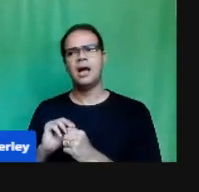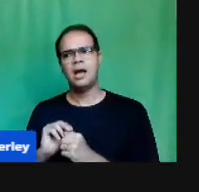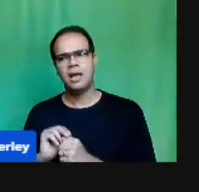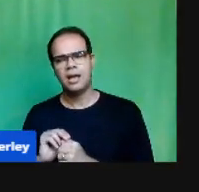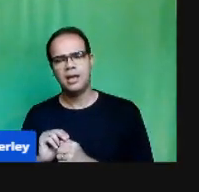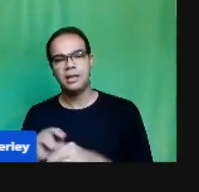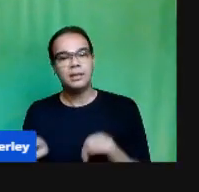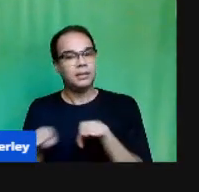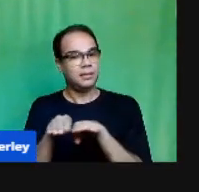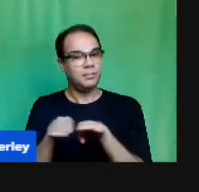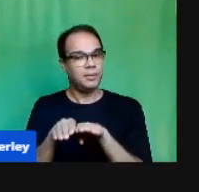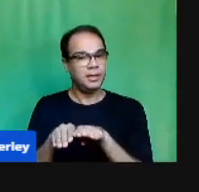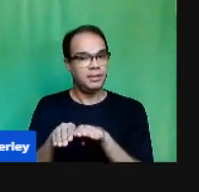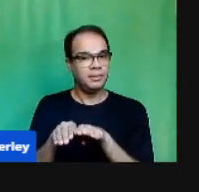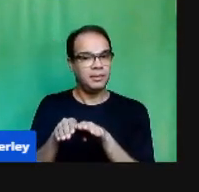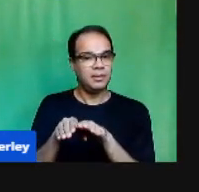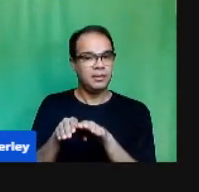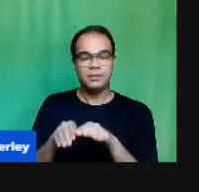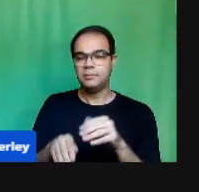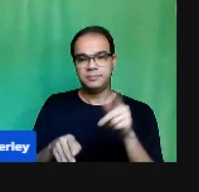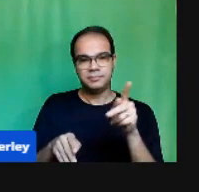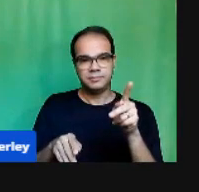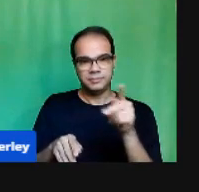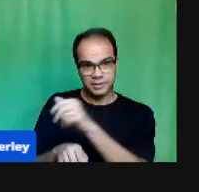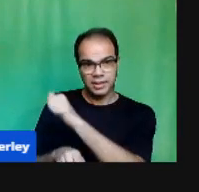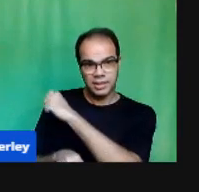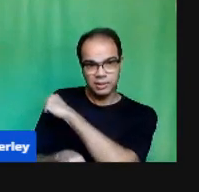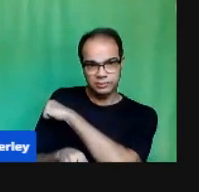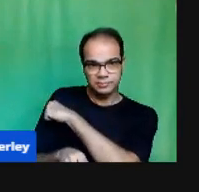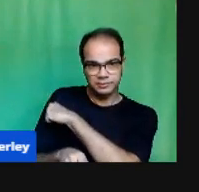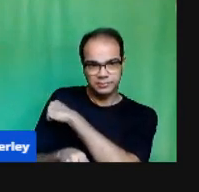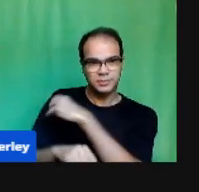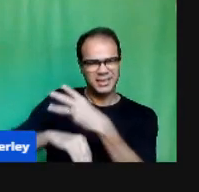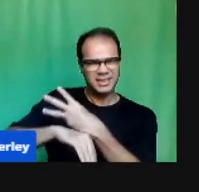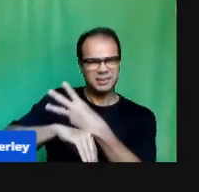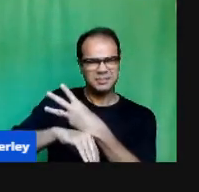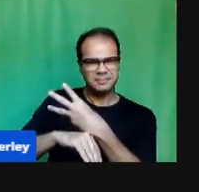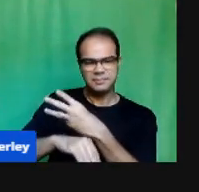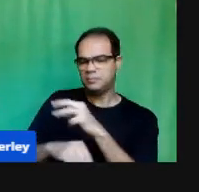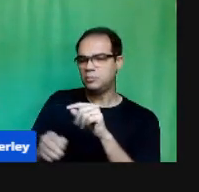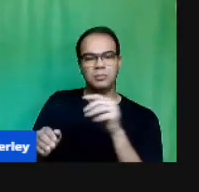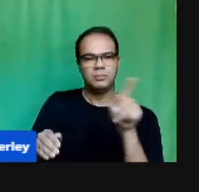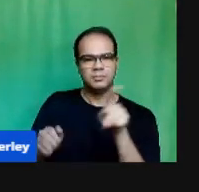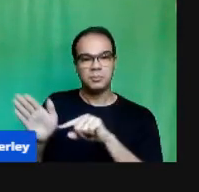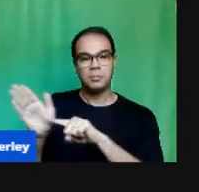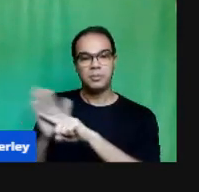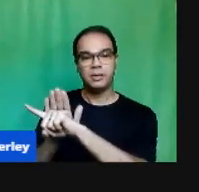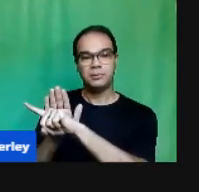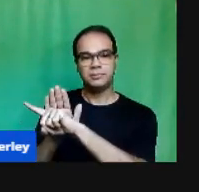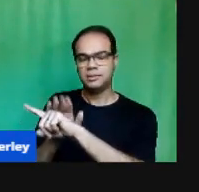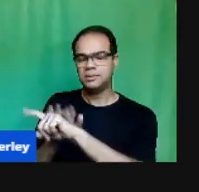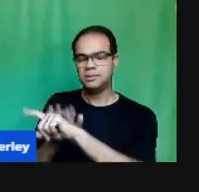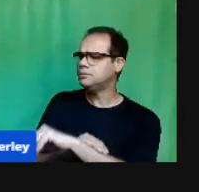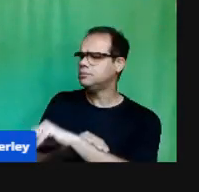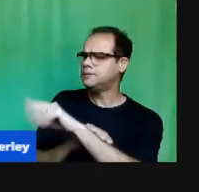Das atividades Propostas É com isso Que Eremos